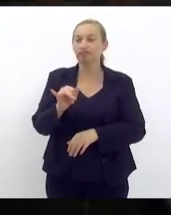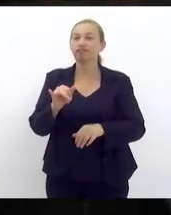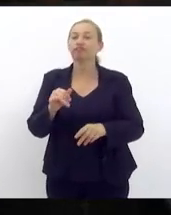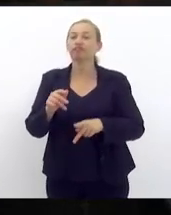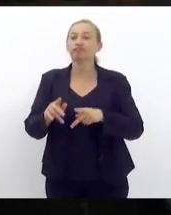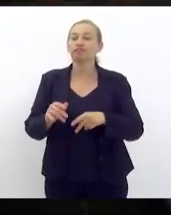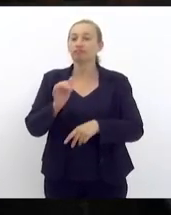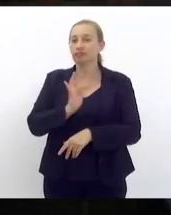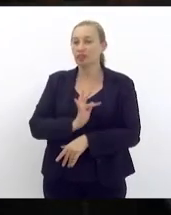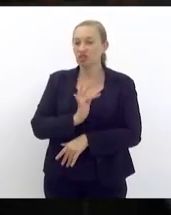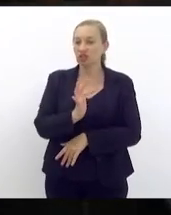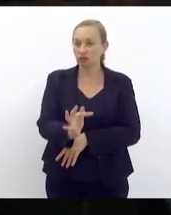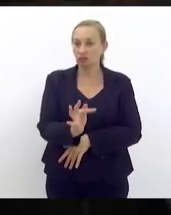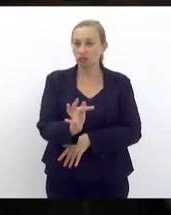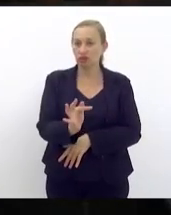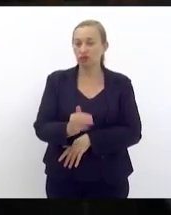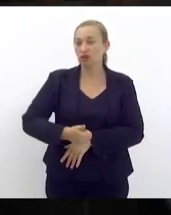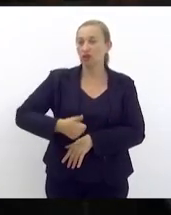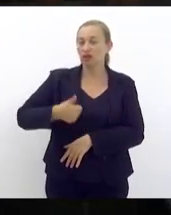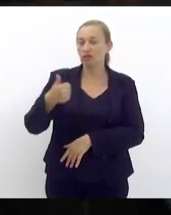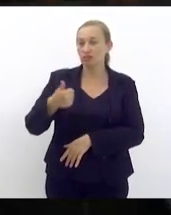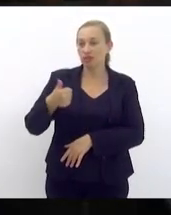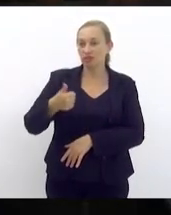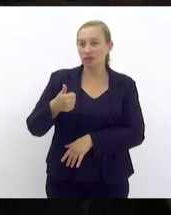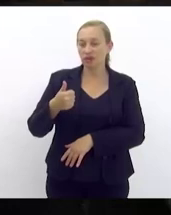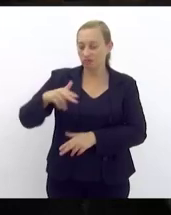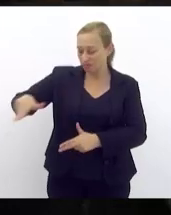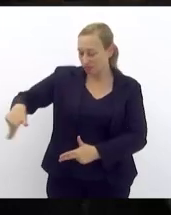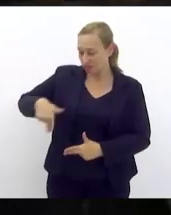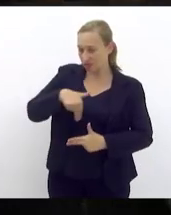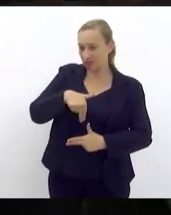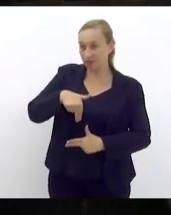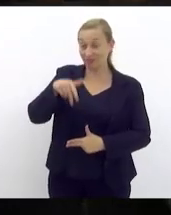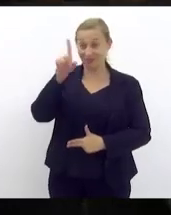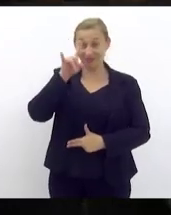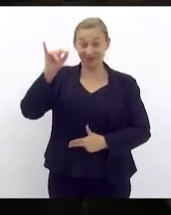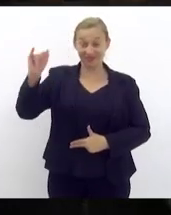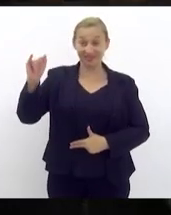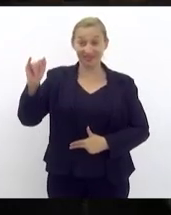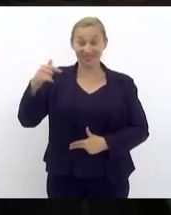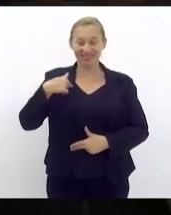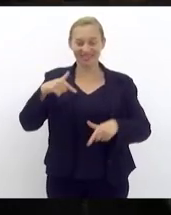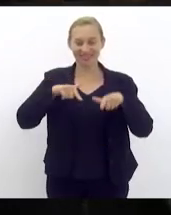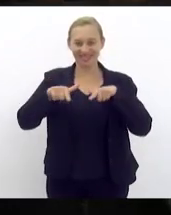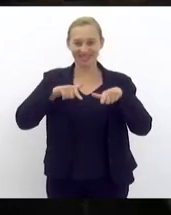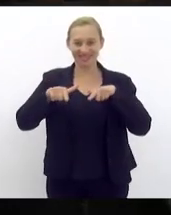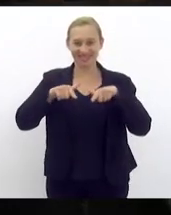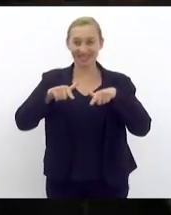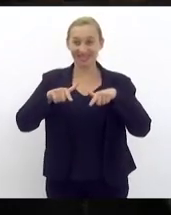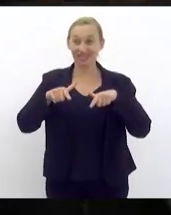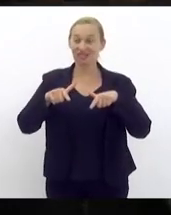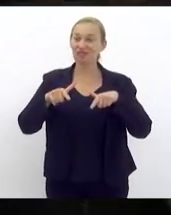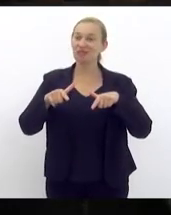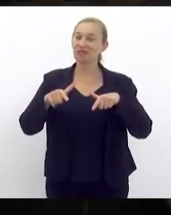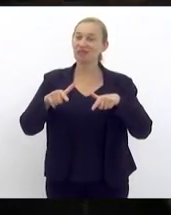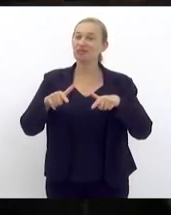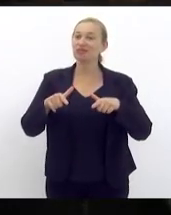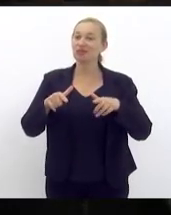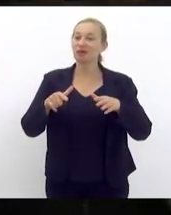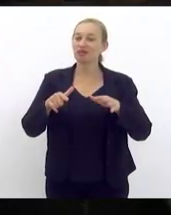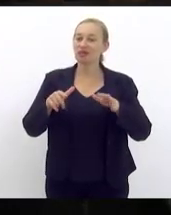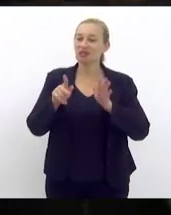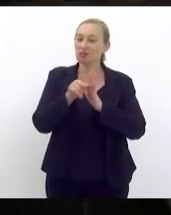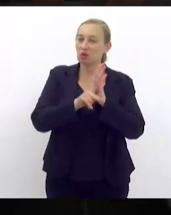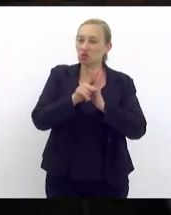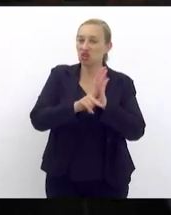Baixada Fluminense é o primeiro dia que eu venho na tribuna e a gente vai trabalhar muito para fazer grandes projetos hoje a gente